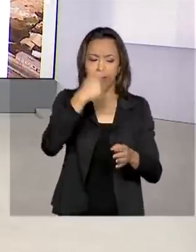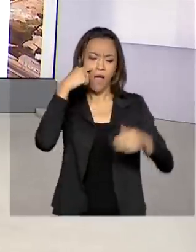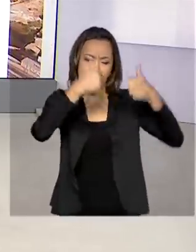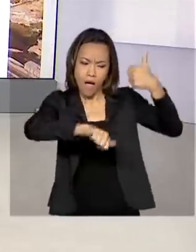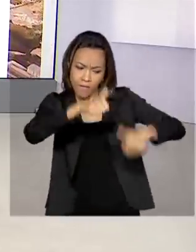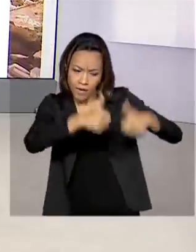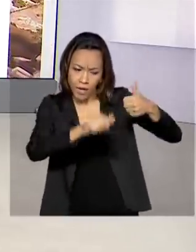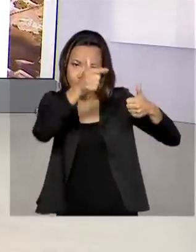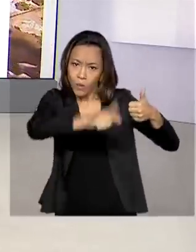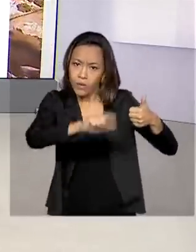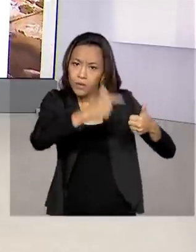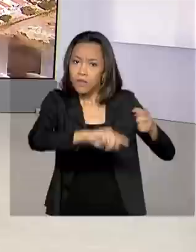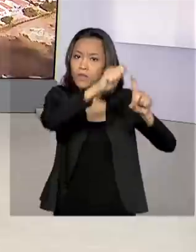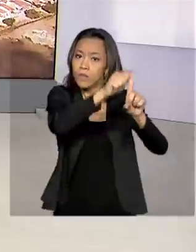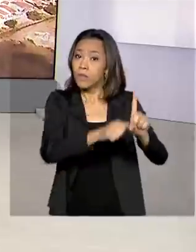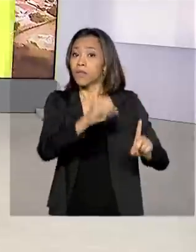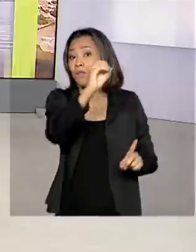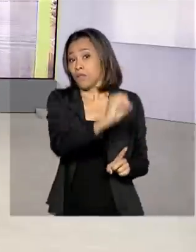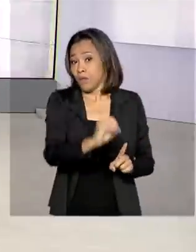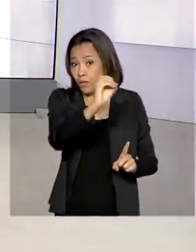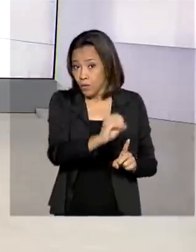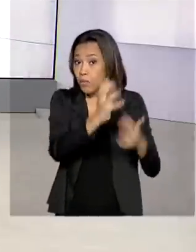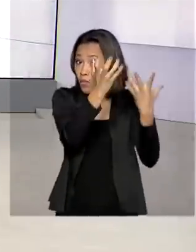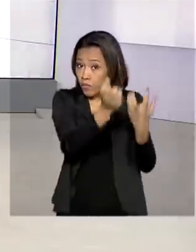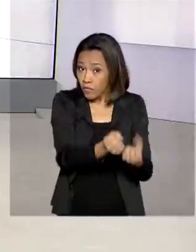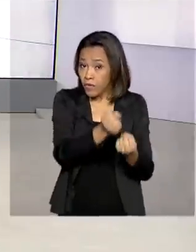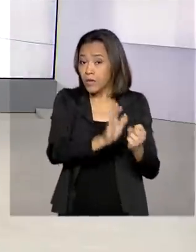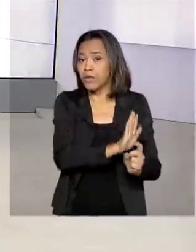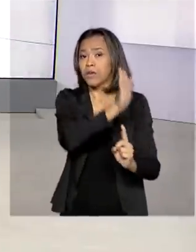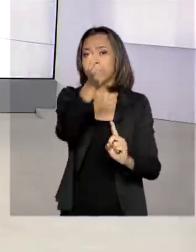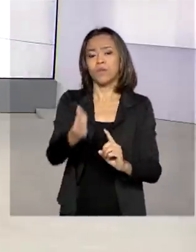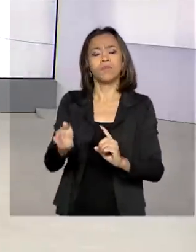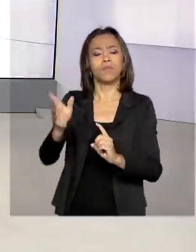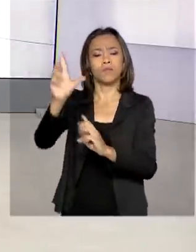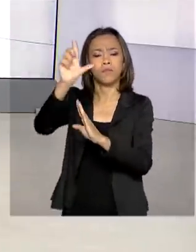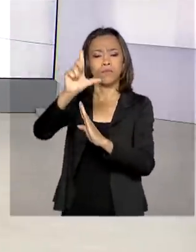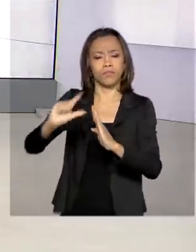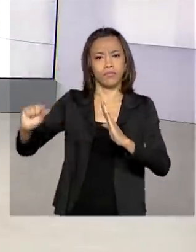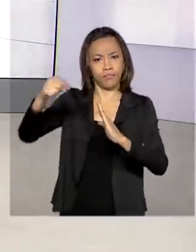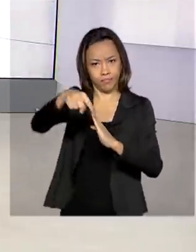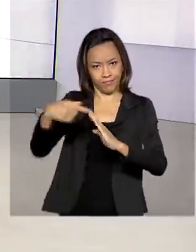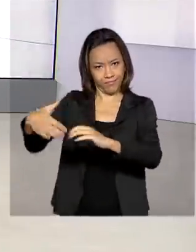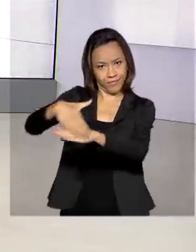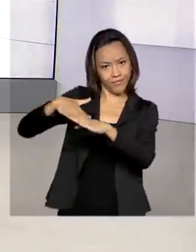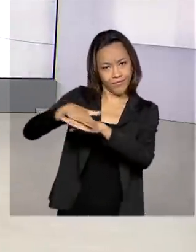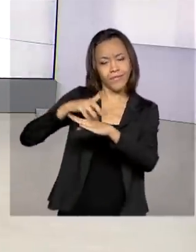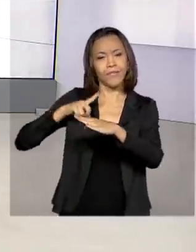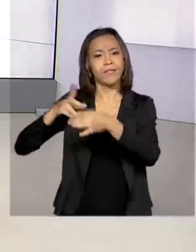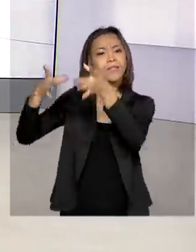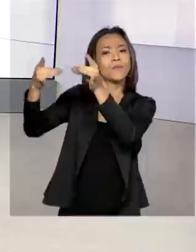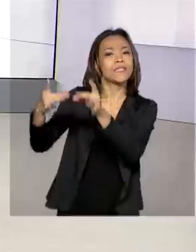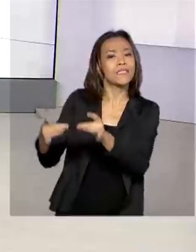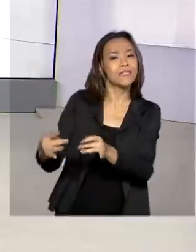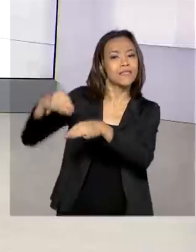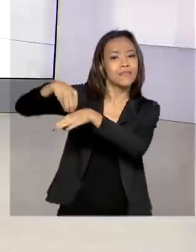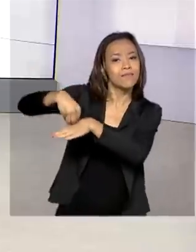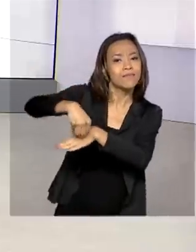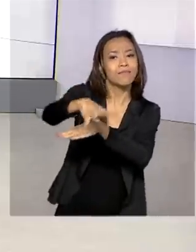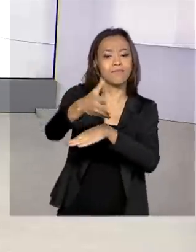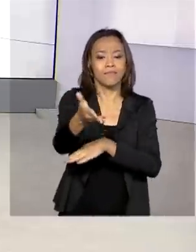outubro. Vamos agora até o Palácio do Planalto conversar com o repórter Glauco de Queiroz, que tem os detalhes para a gente.